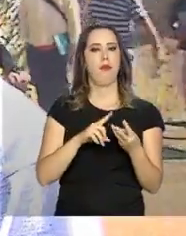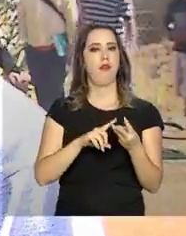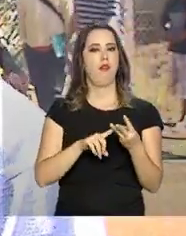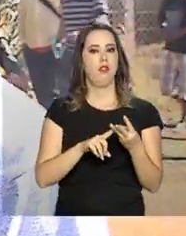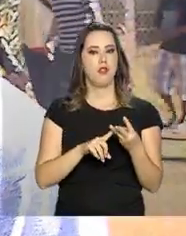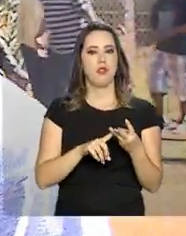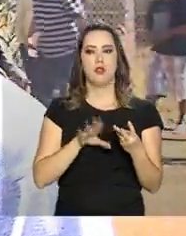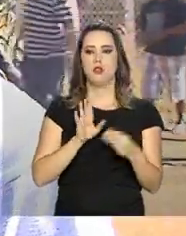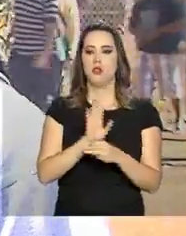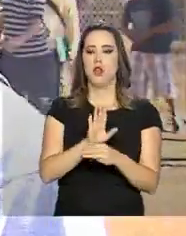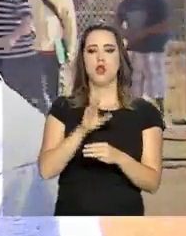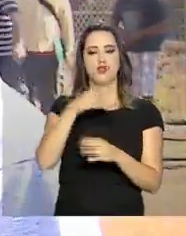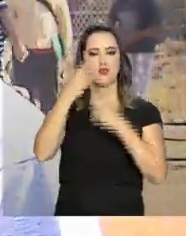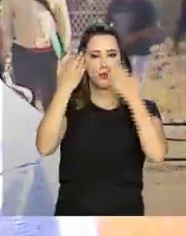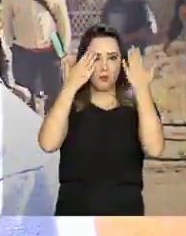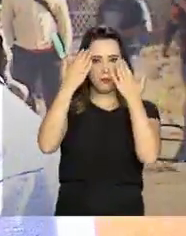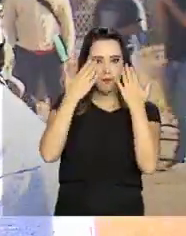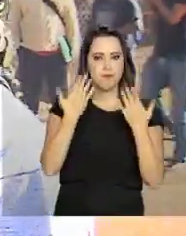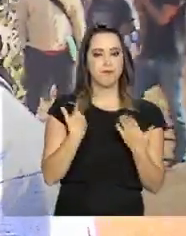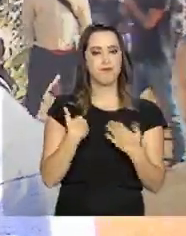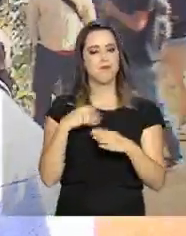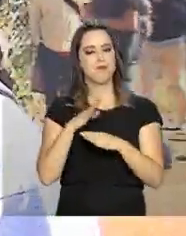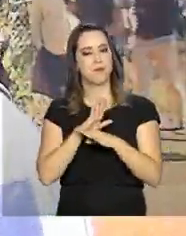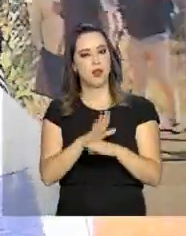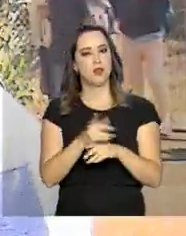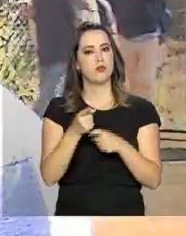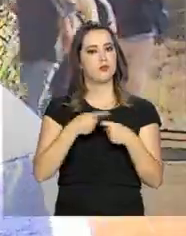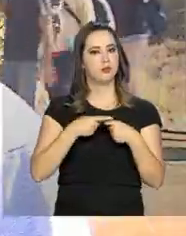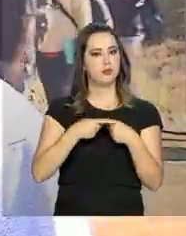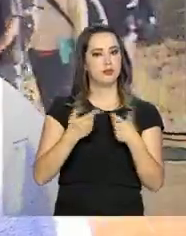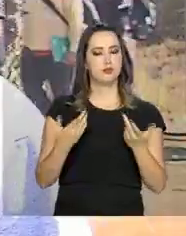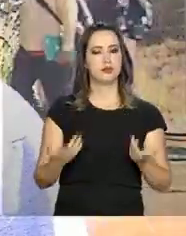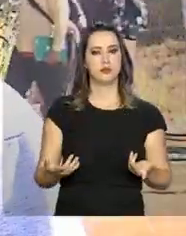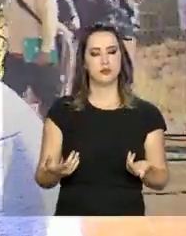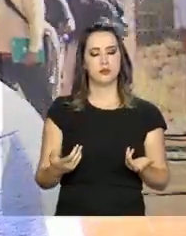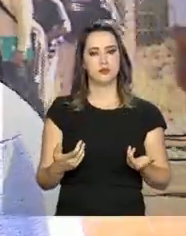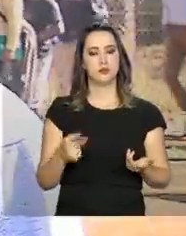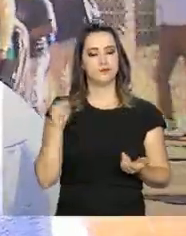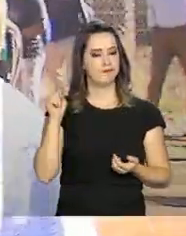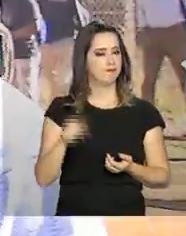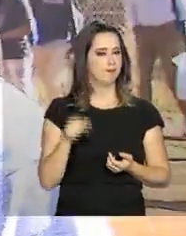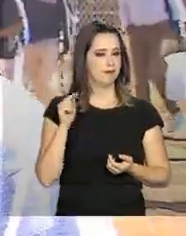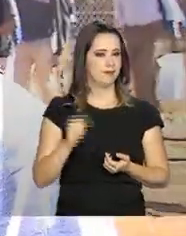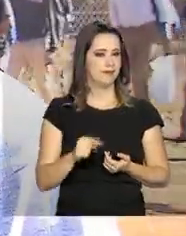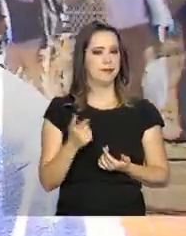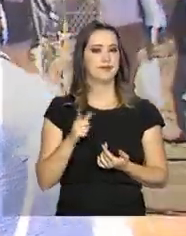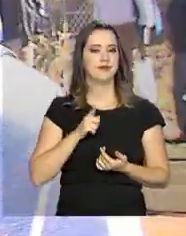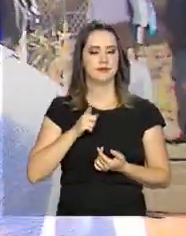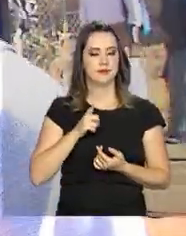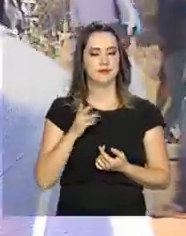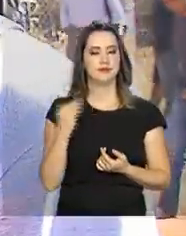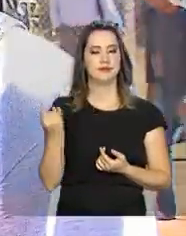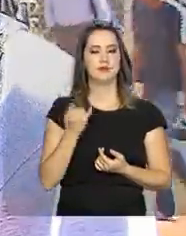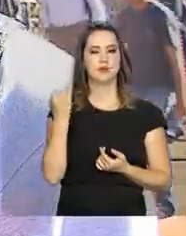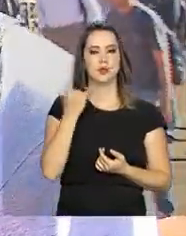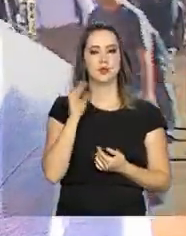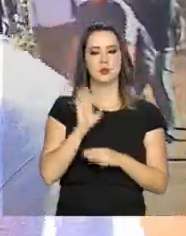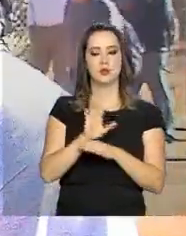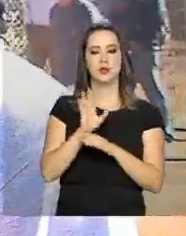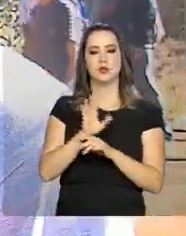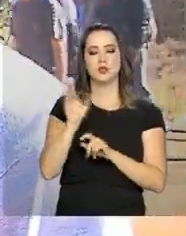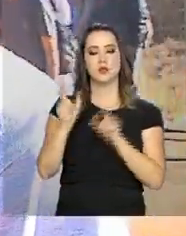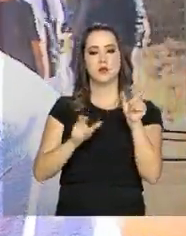tem assistência psicológica, assistência médica. Isso aqui, eles estão voltados mais para ajudar